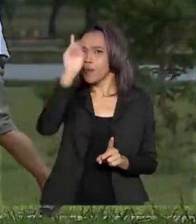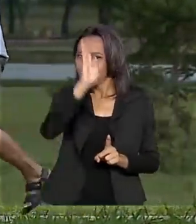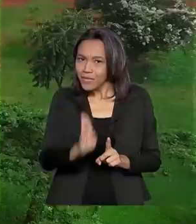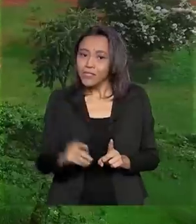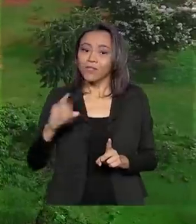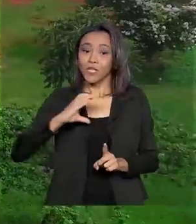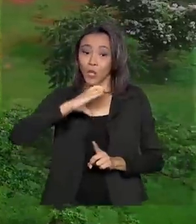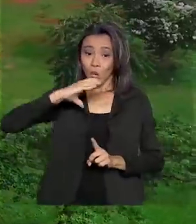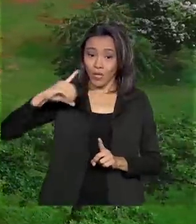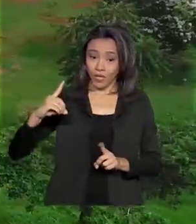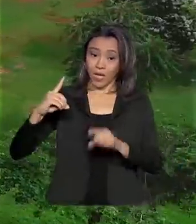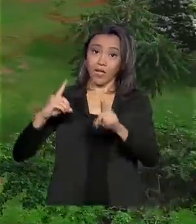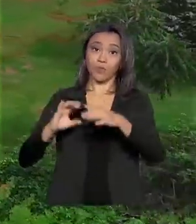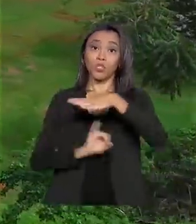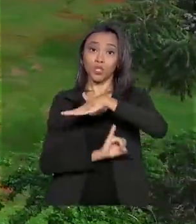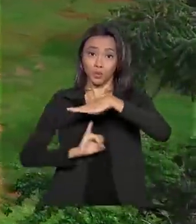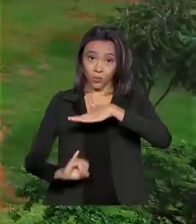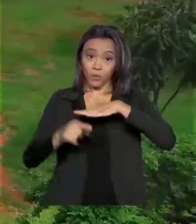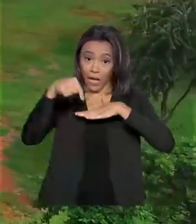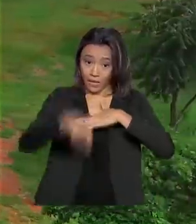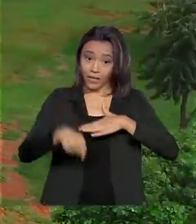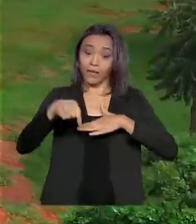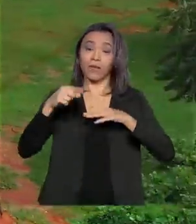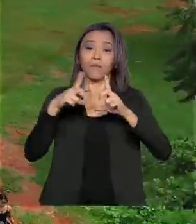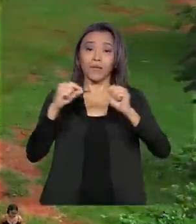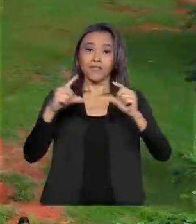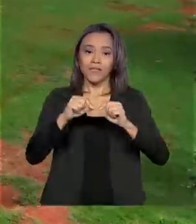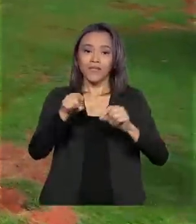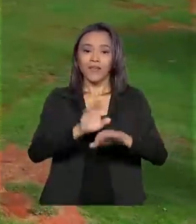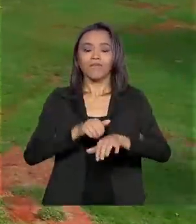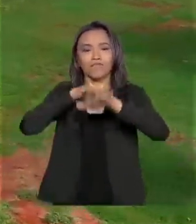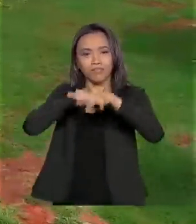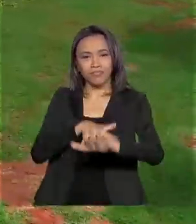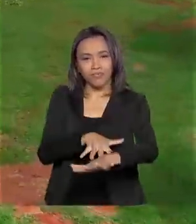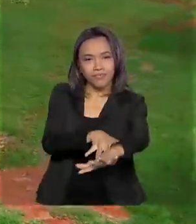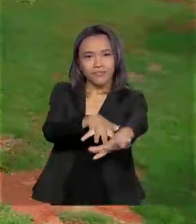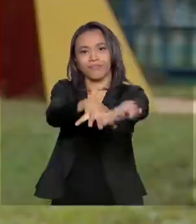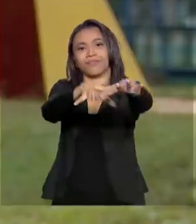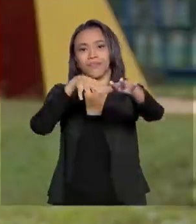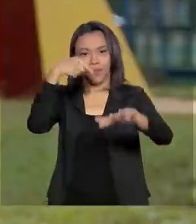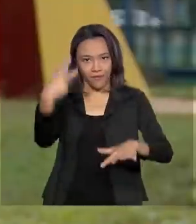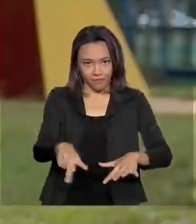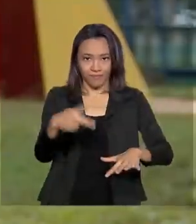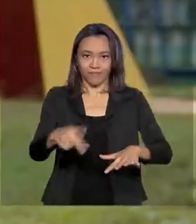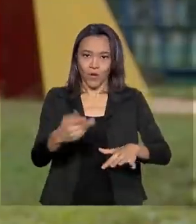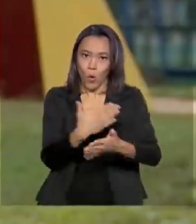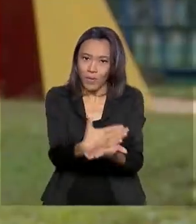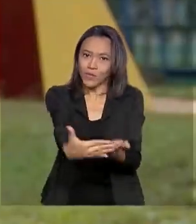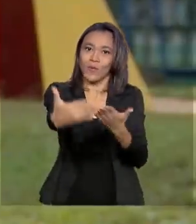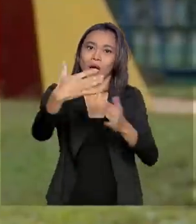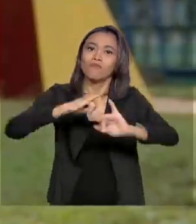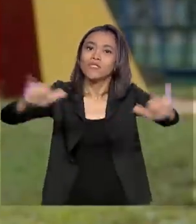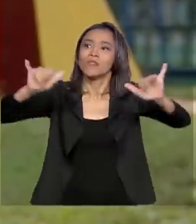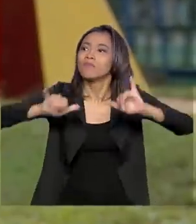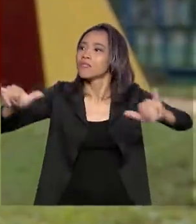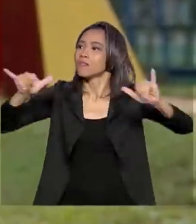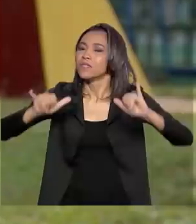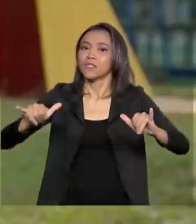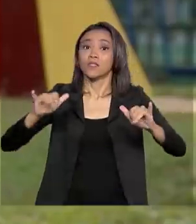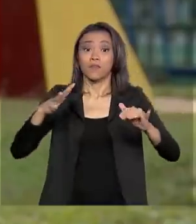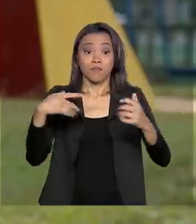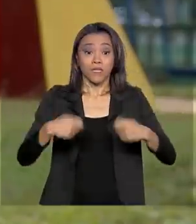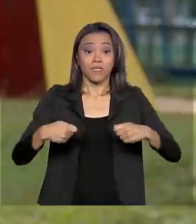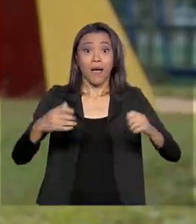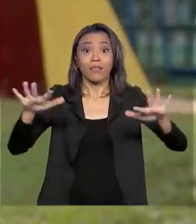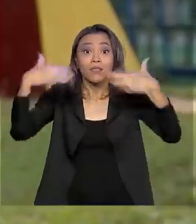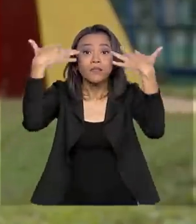Vidas Raras. Em Brasília, começou no último sábado com uma caminhada no Parque da Cidade. Nós precisamos chamar a atenção para a questão de